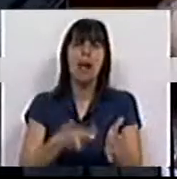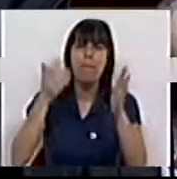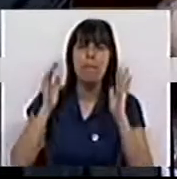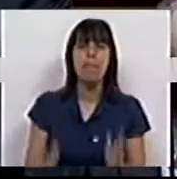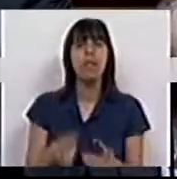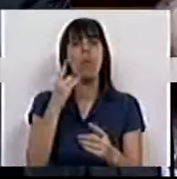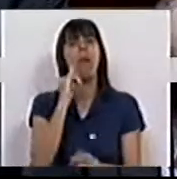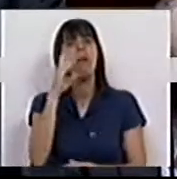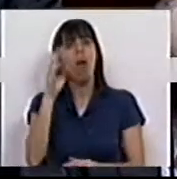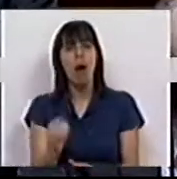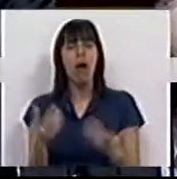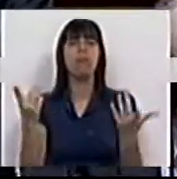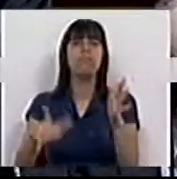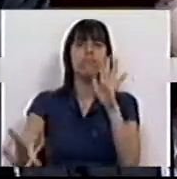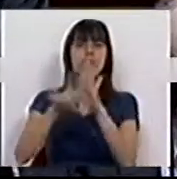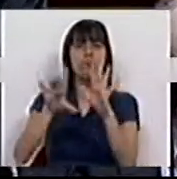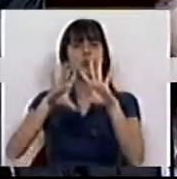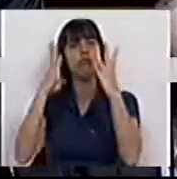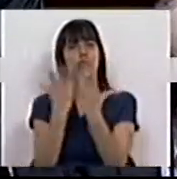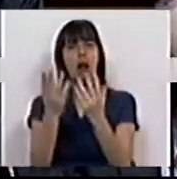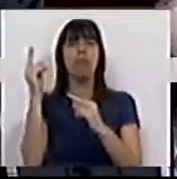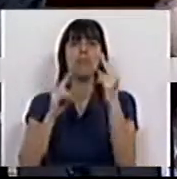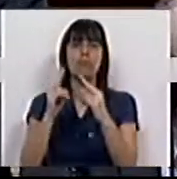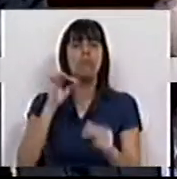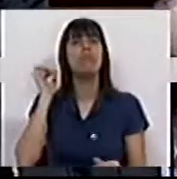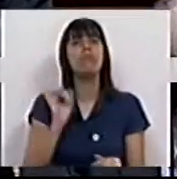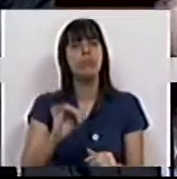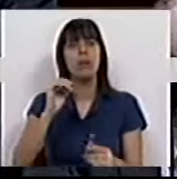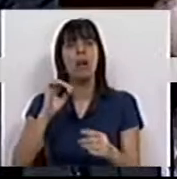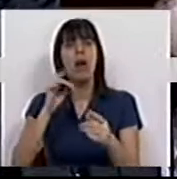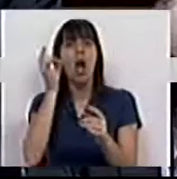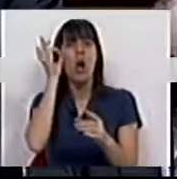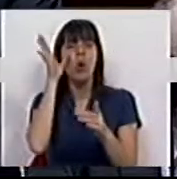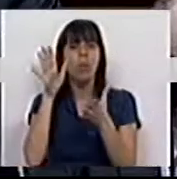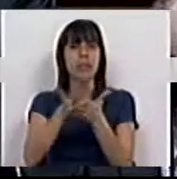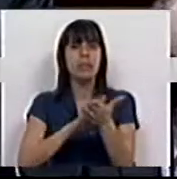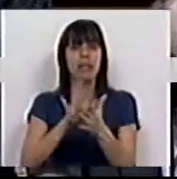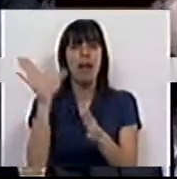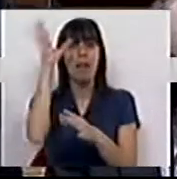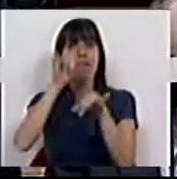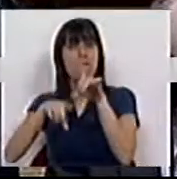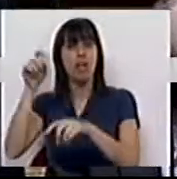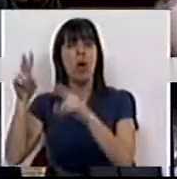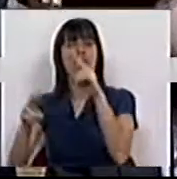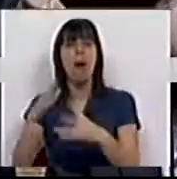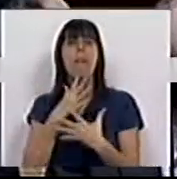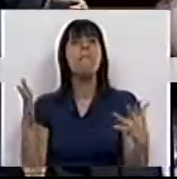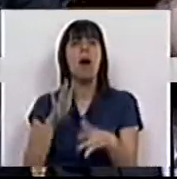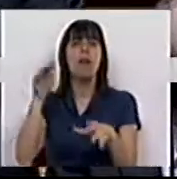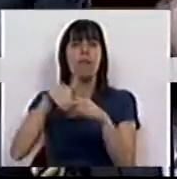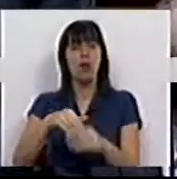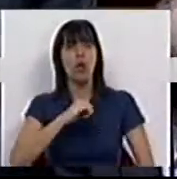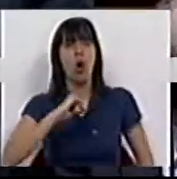necessário termos um IRS e uma lei geral tributária que ataquem a corrupção e a invasão fiscal, a maioria